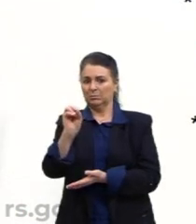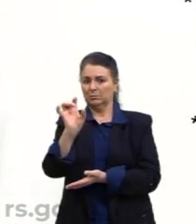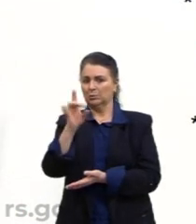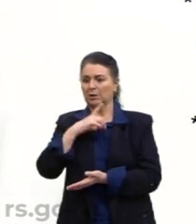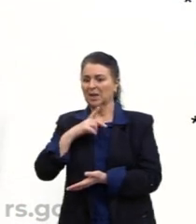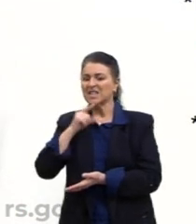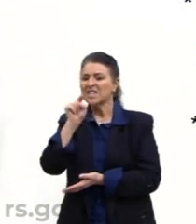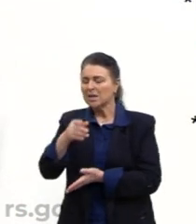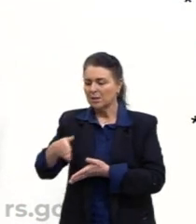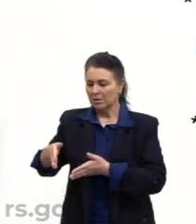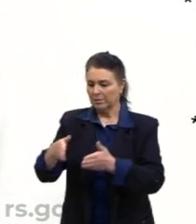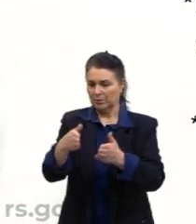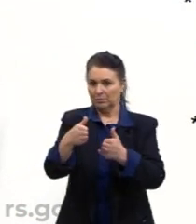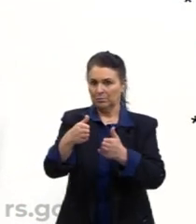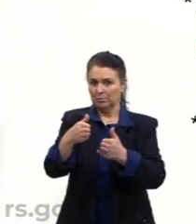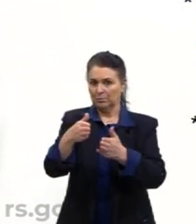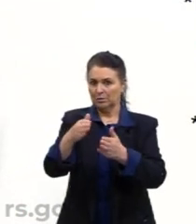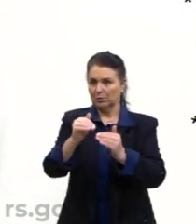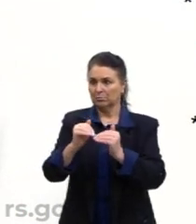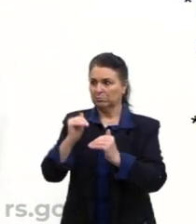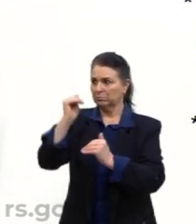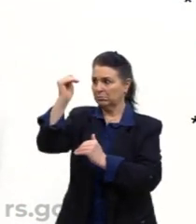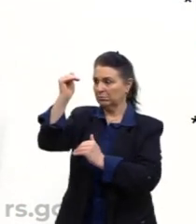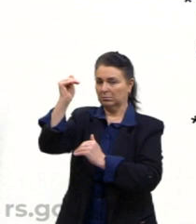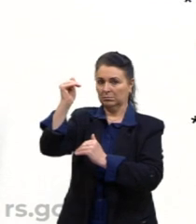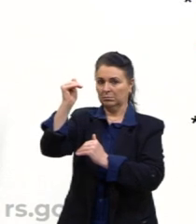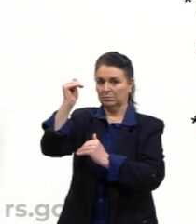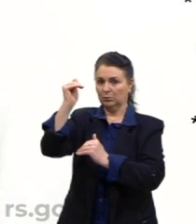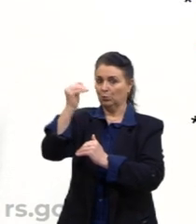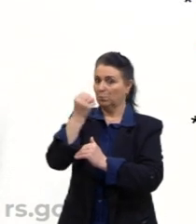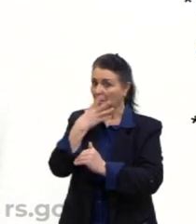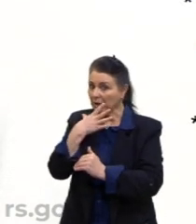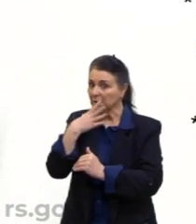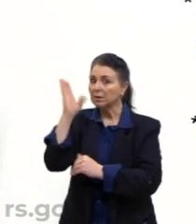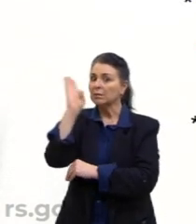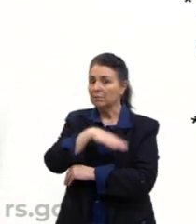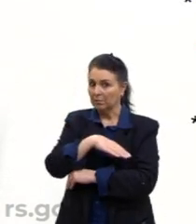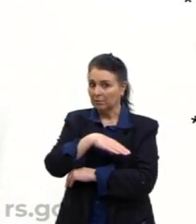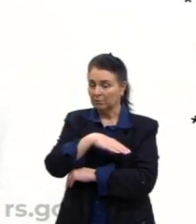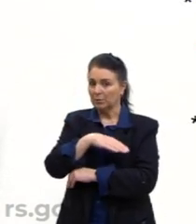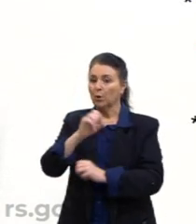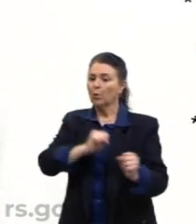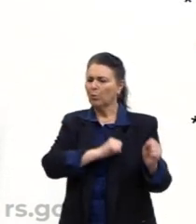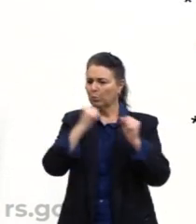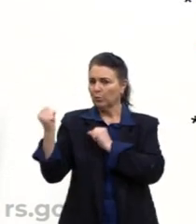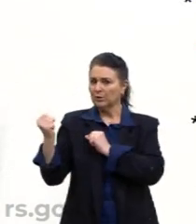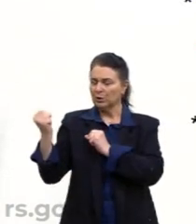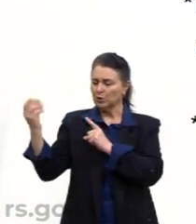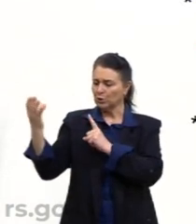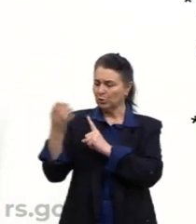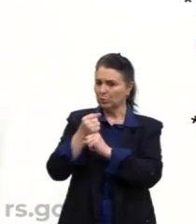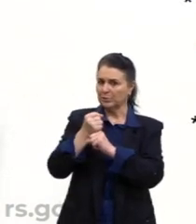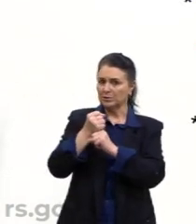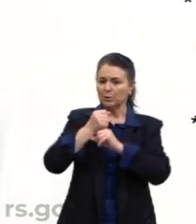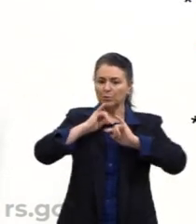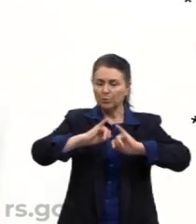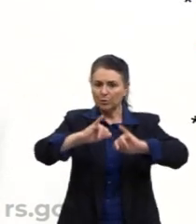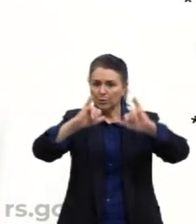estivesse acima de tudo, acima do bem e do mal. Único poder de dominação e difusão de uma cultura de